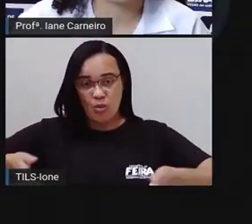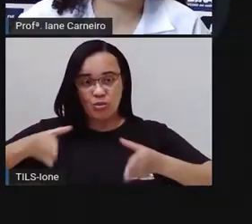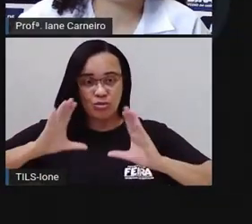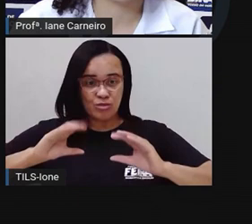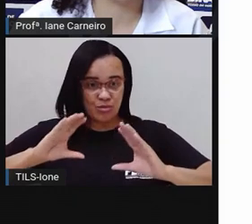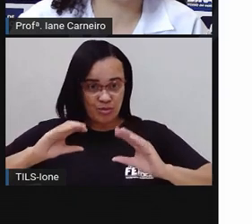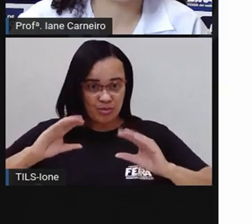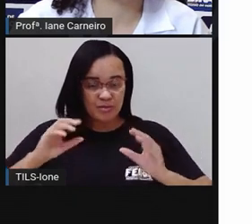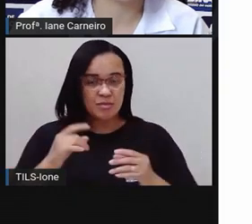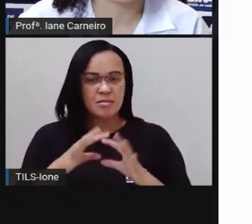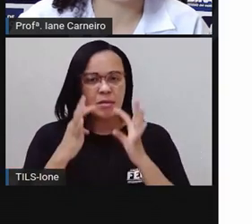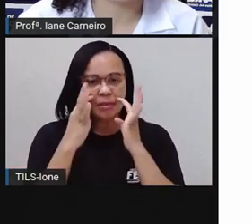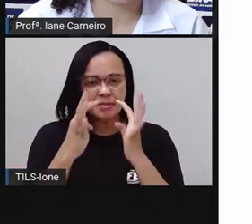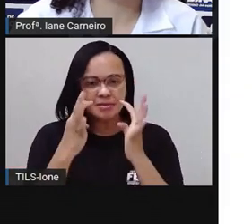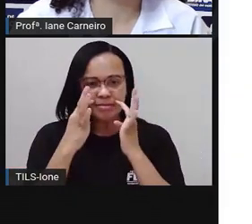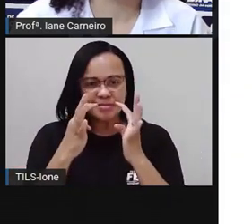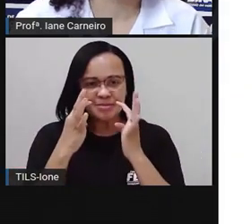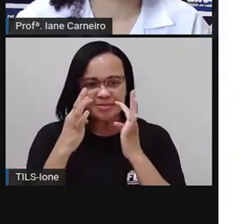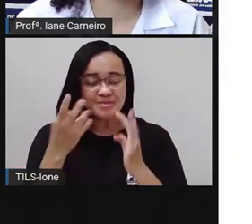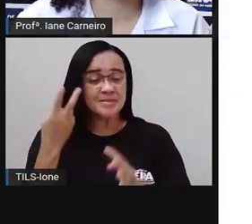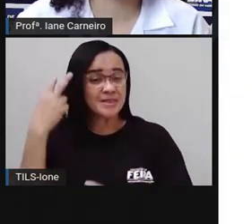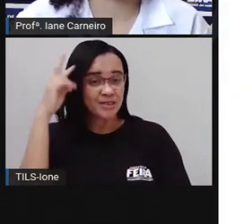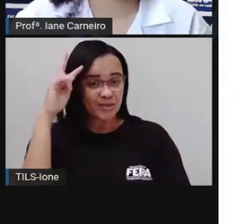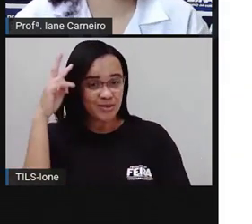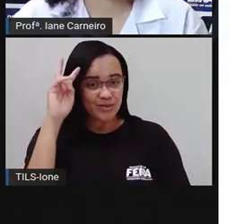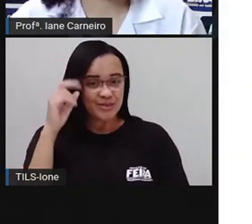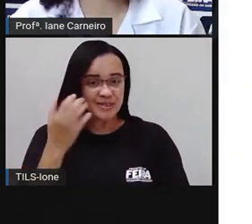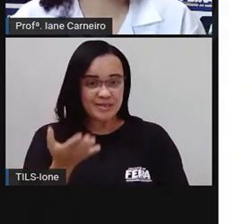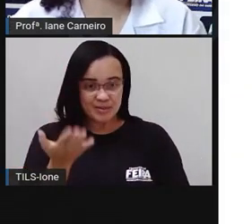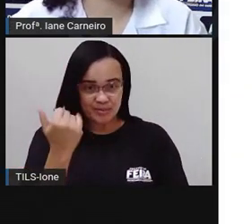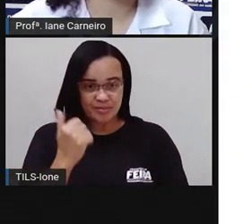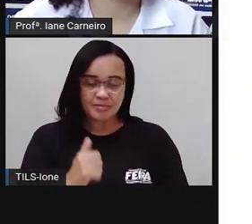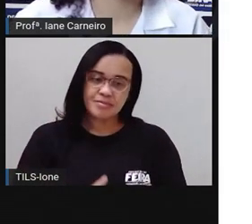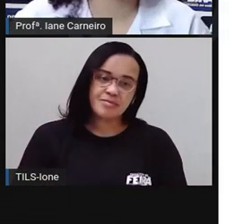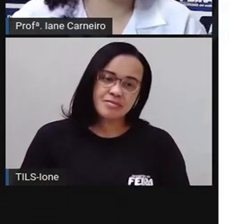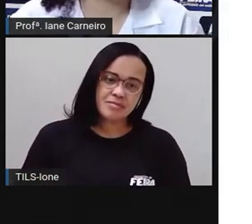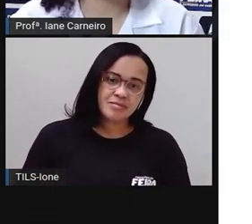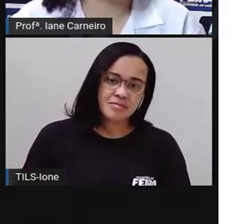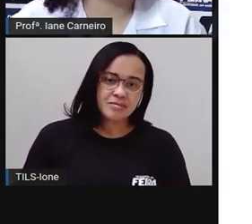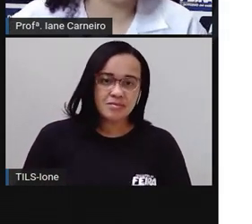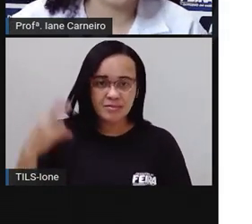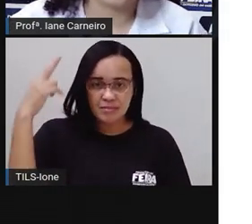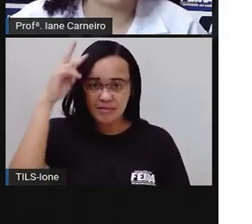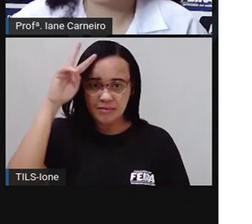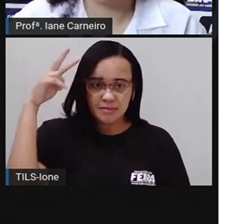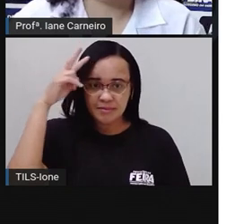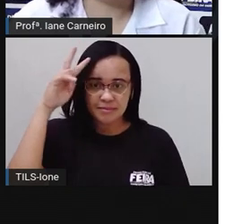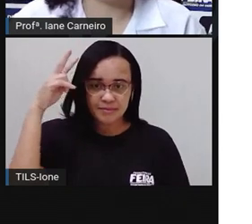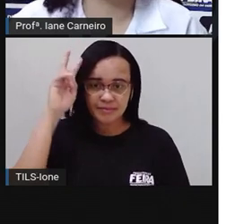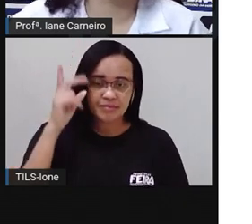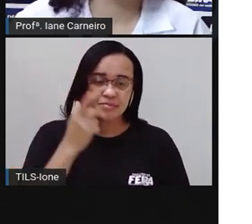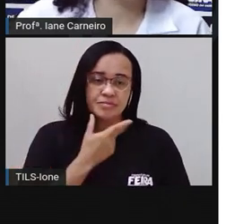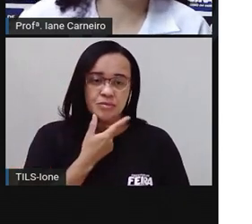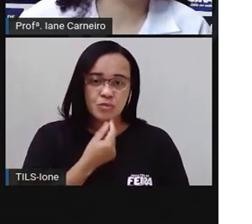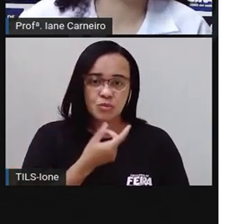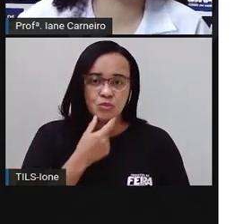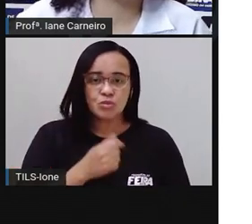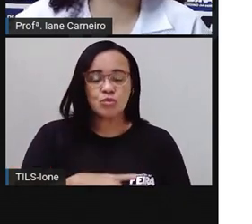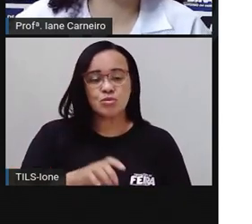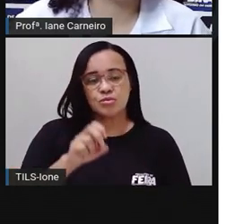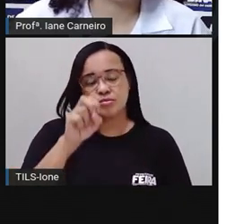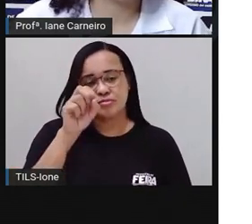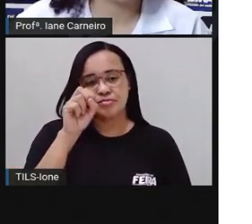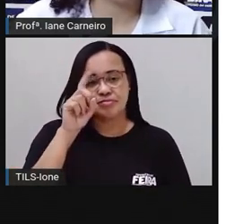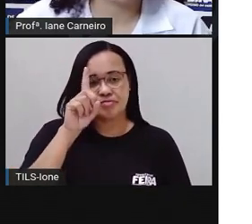você acompanhar a história, tá certo? Então vamos lá. A história é o Duende da Ponte, e ele foi